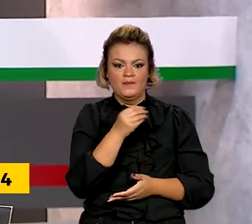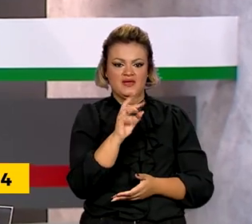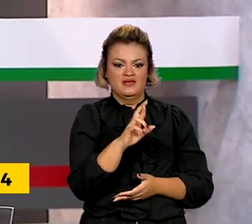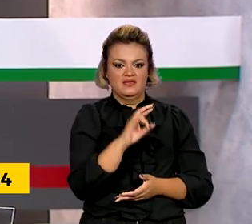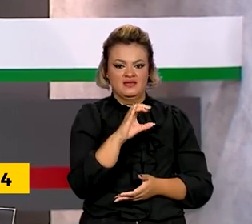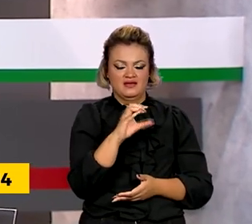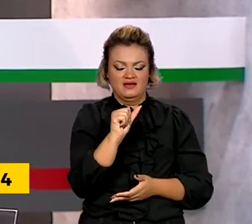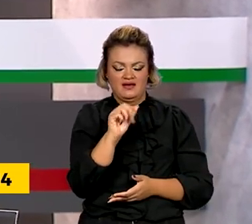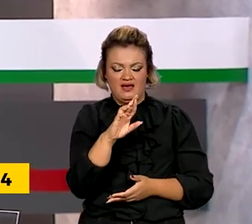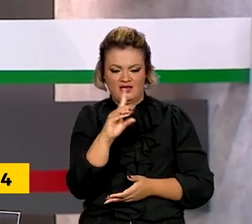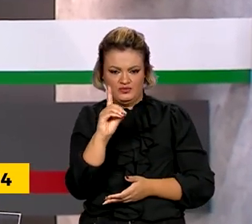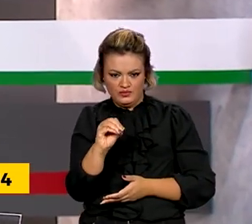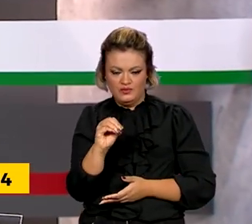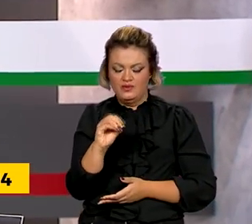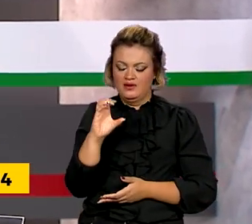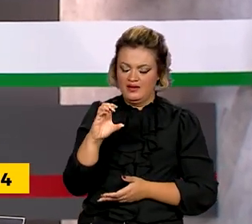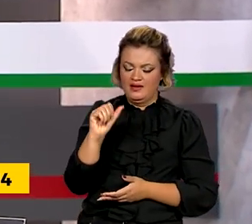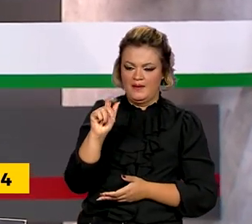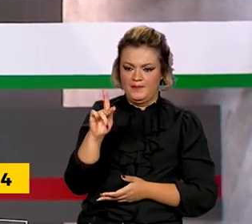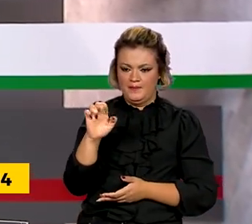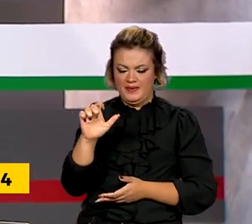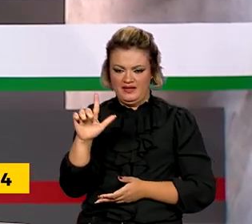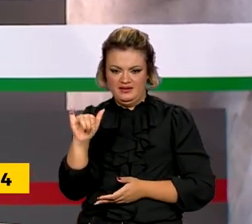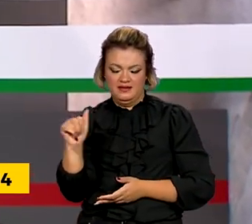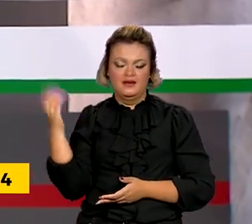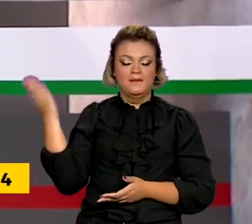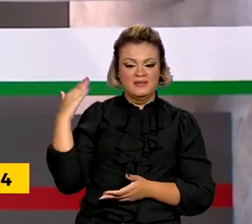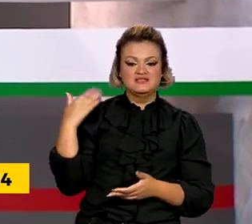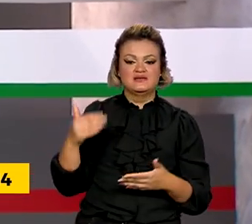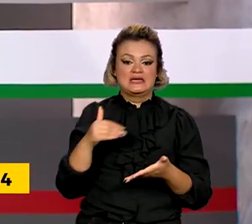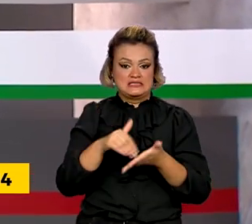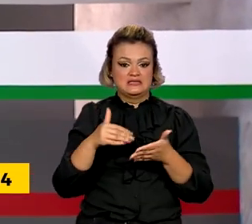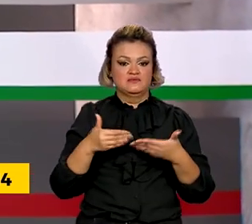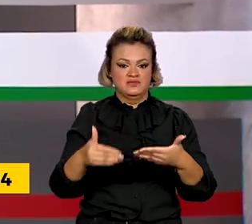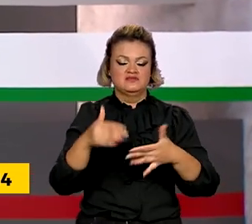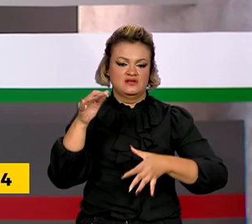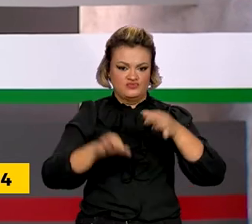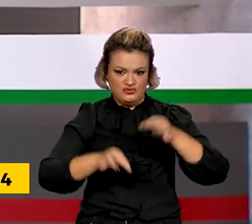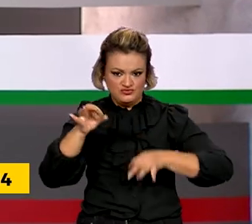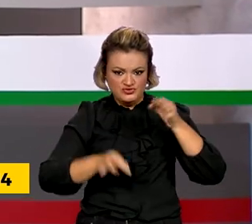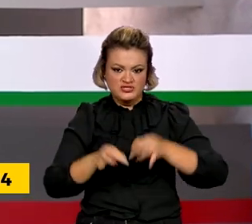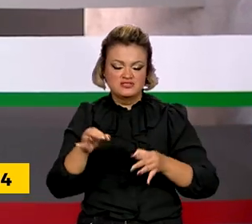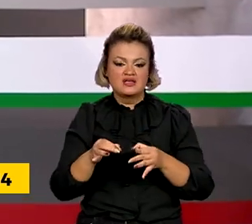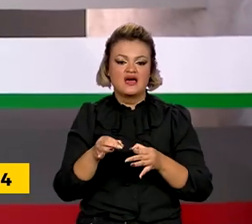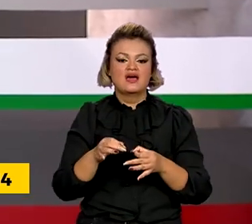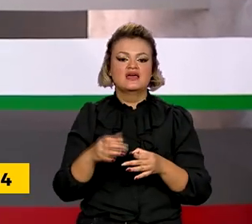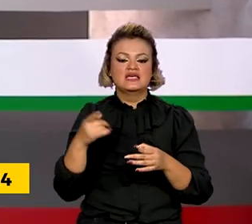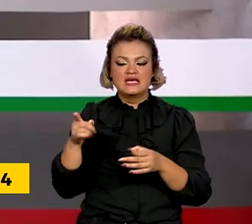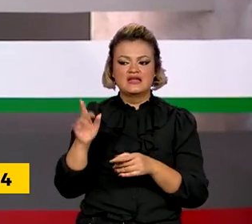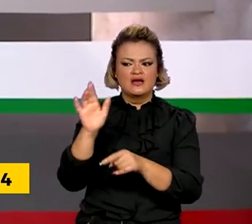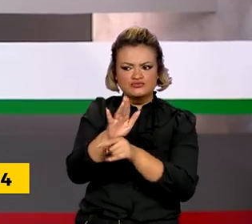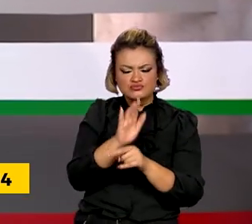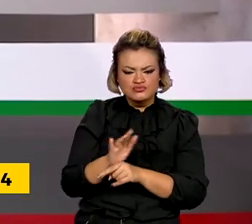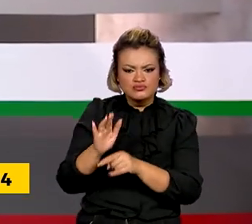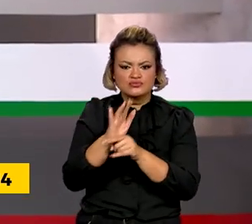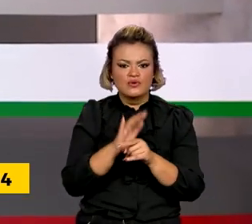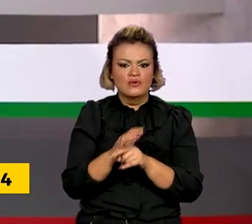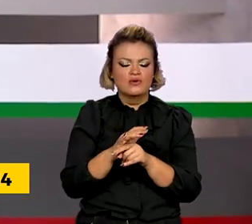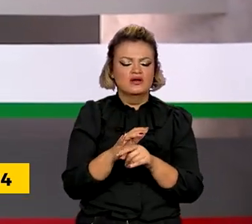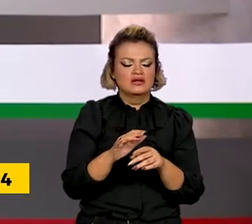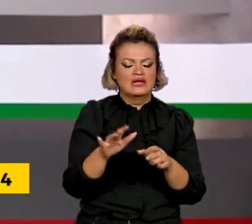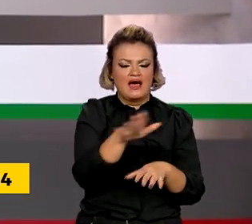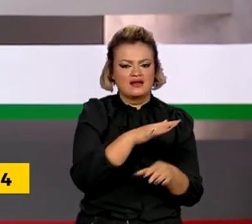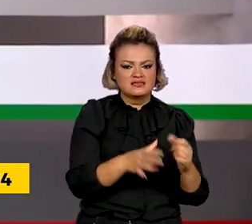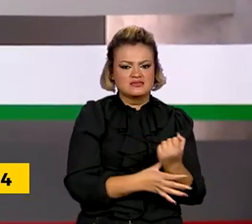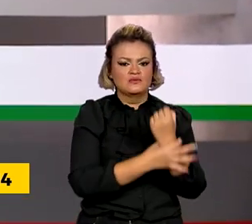Capelli. Ele era secretário-executivo do Ministério da Justiça e Segurança Pública e foi o interventor da área da Segurança